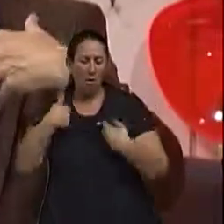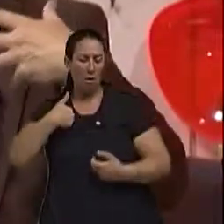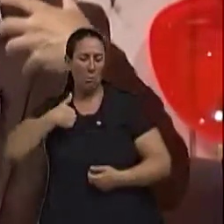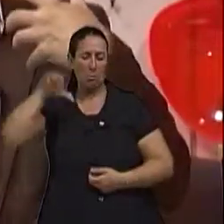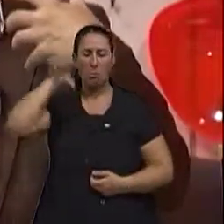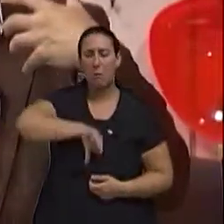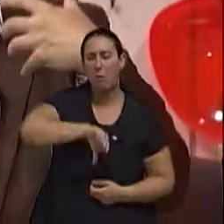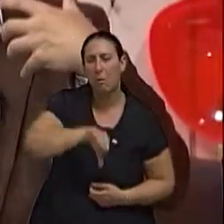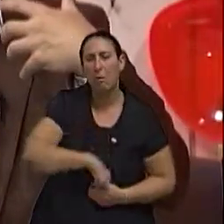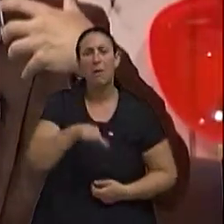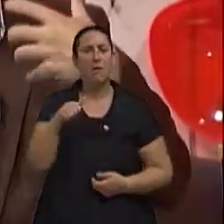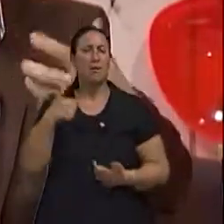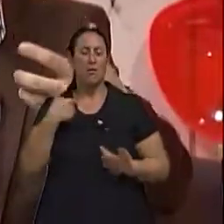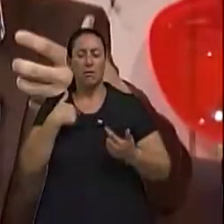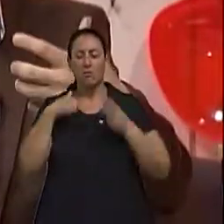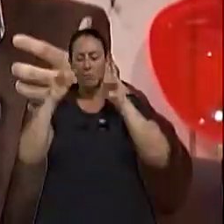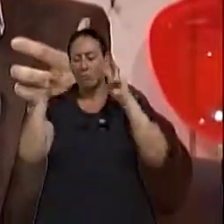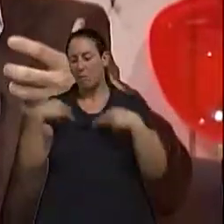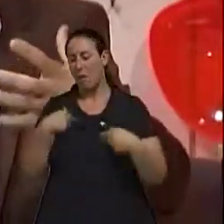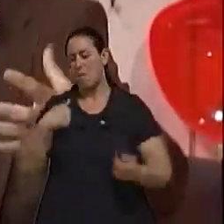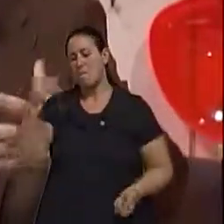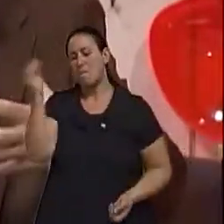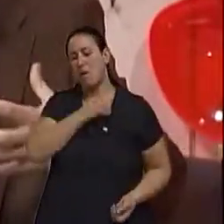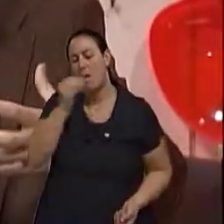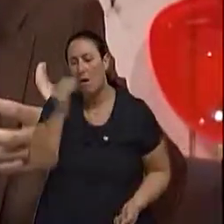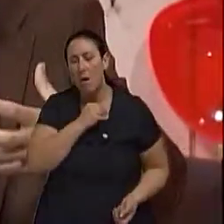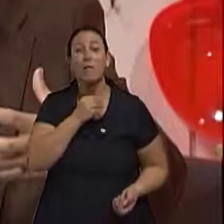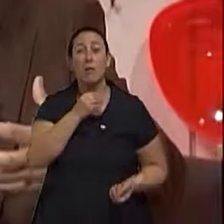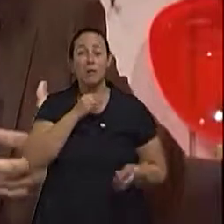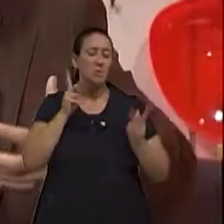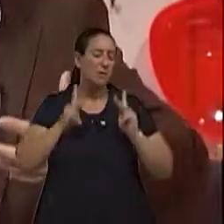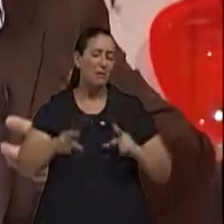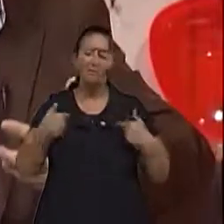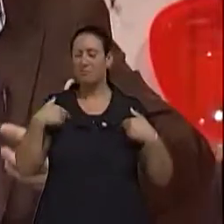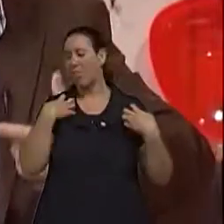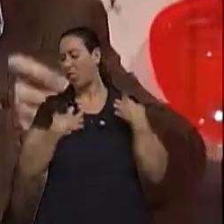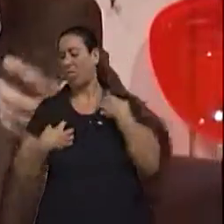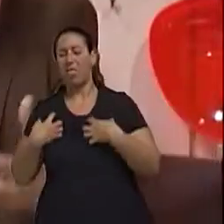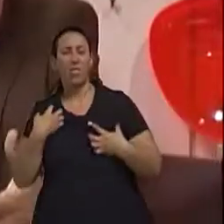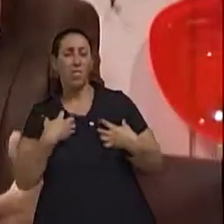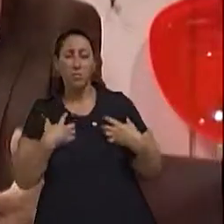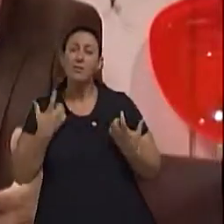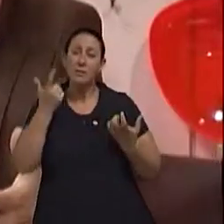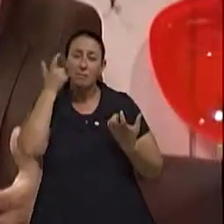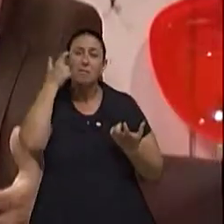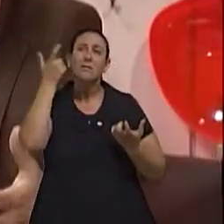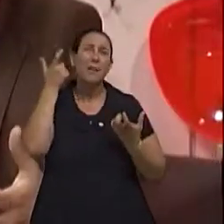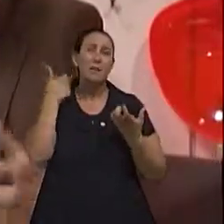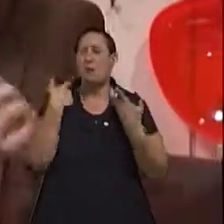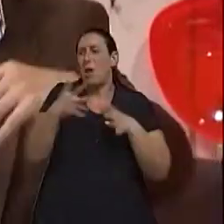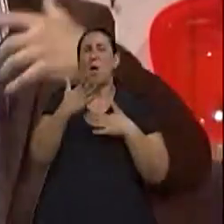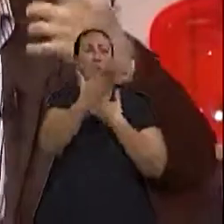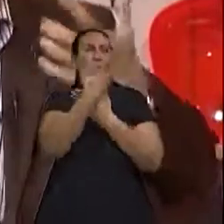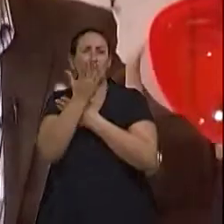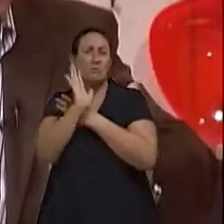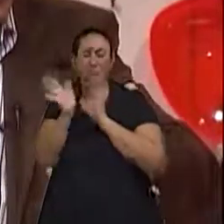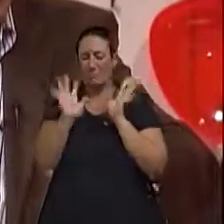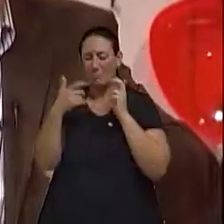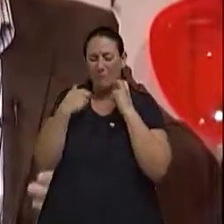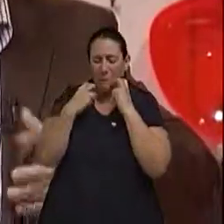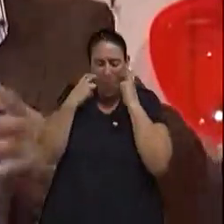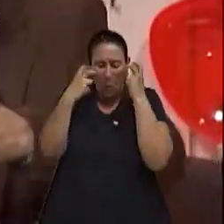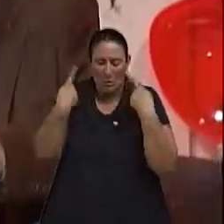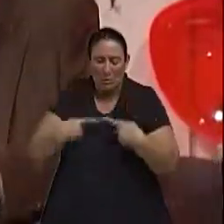é visto como algo relacionado à fraqueza e aí a pessoa tende a se retrair e não buscar ajuda. Esse é um dos